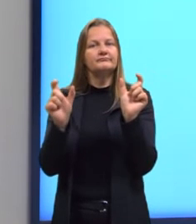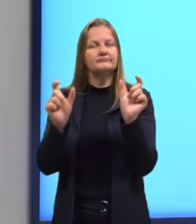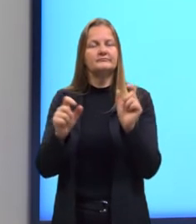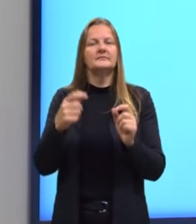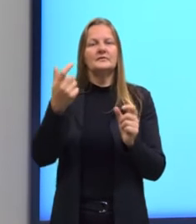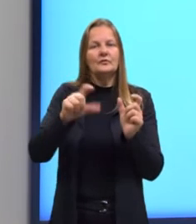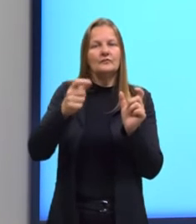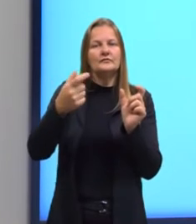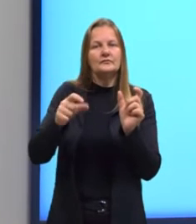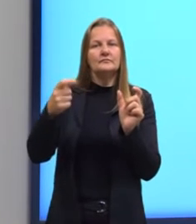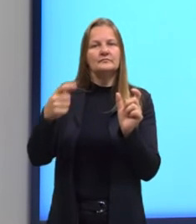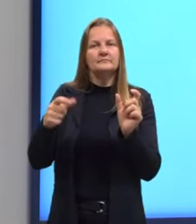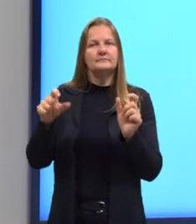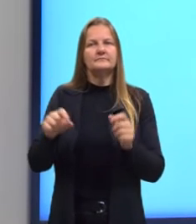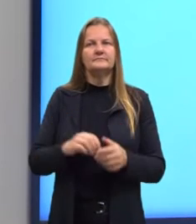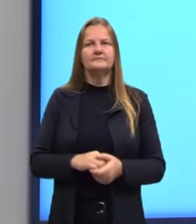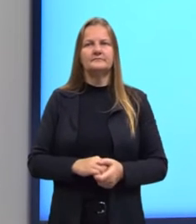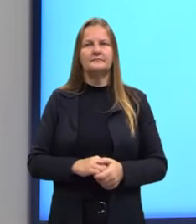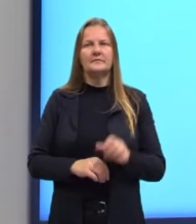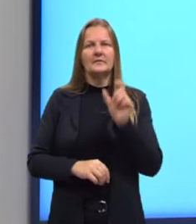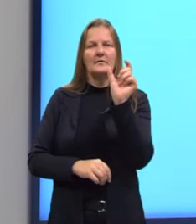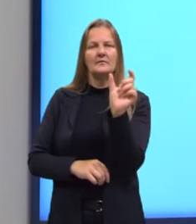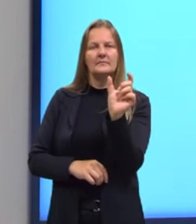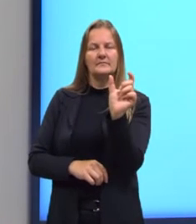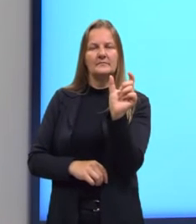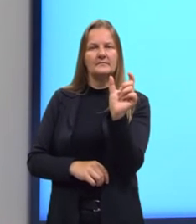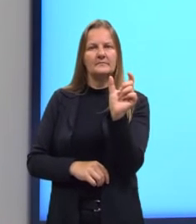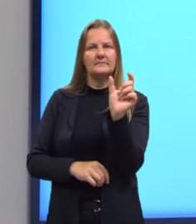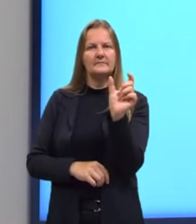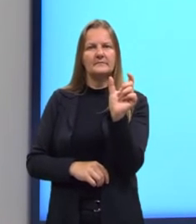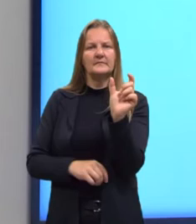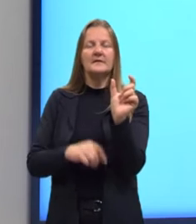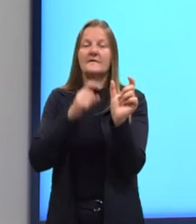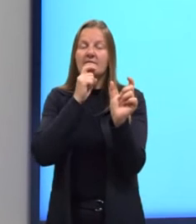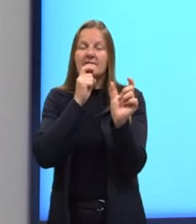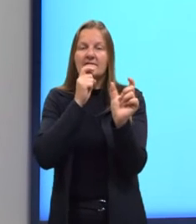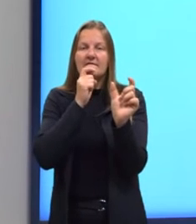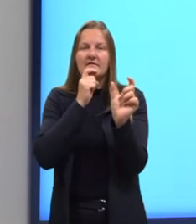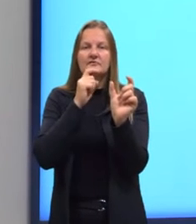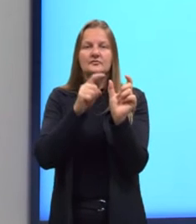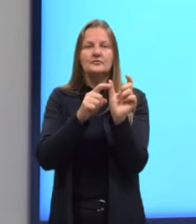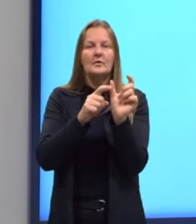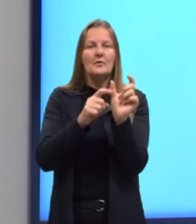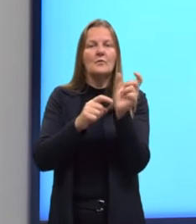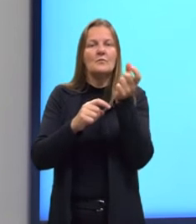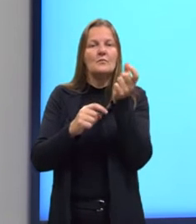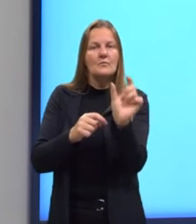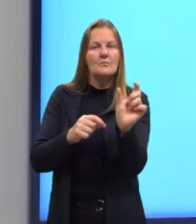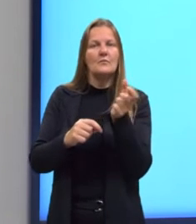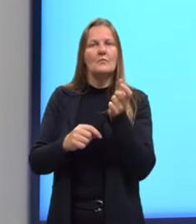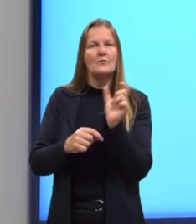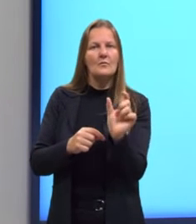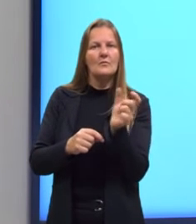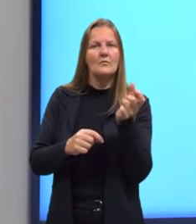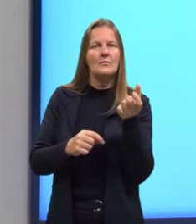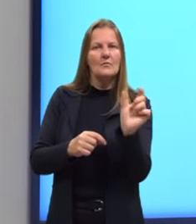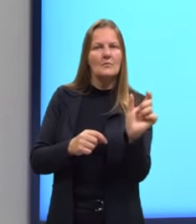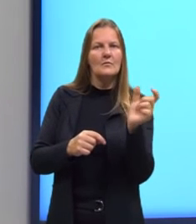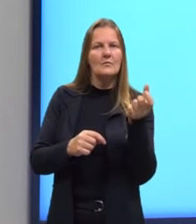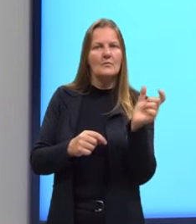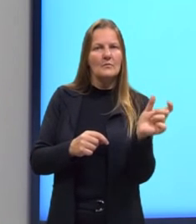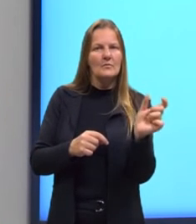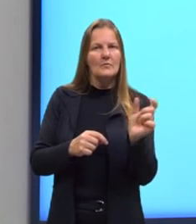novamente. Então, cada bloquinho verde aqui representa uma repetição da sequência.